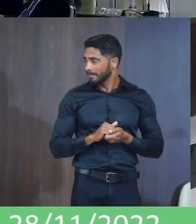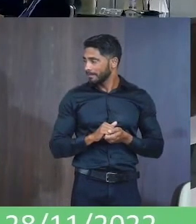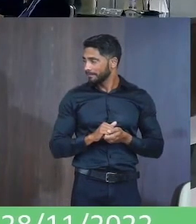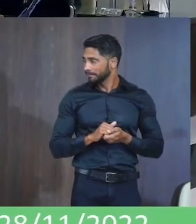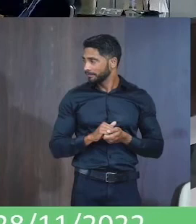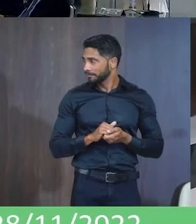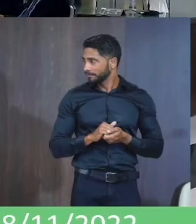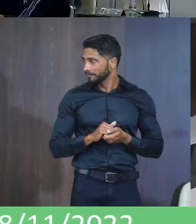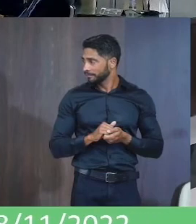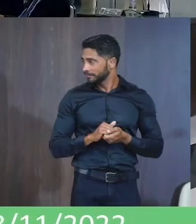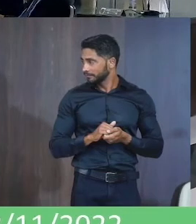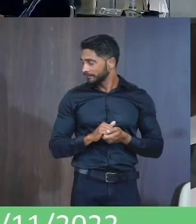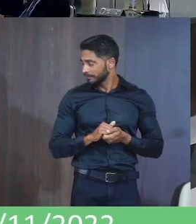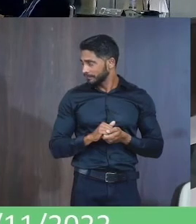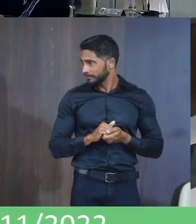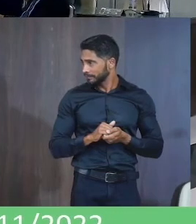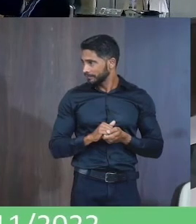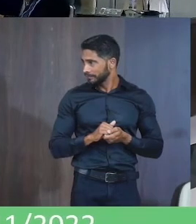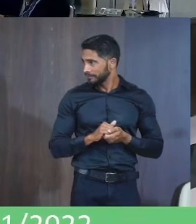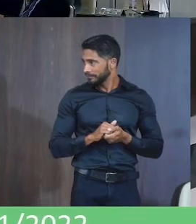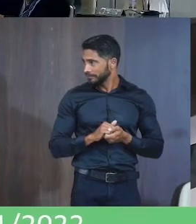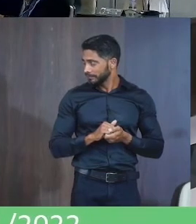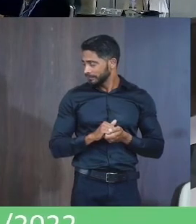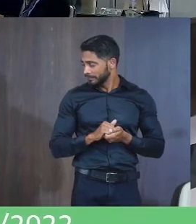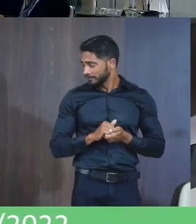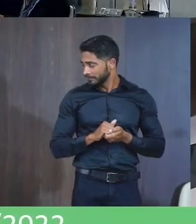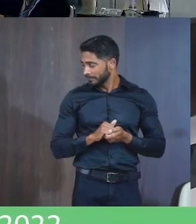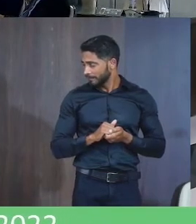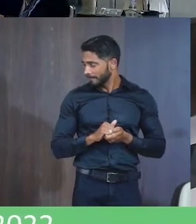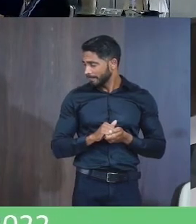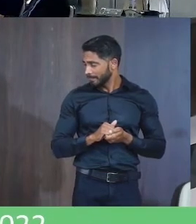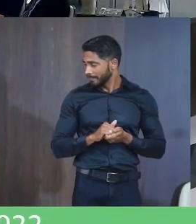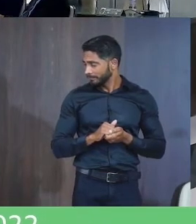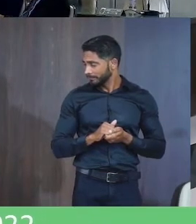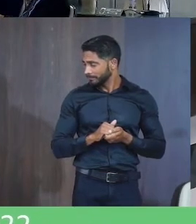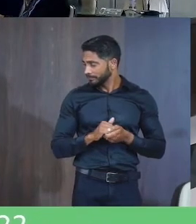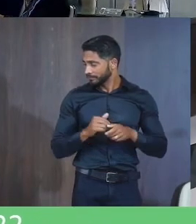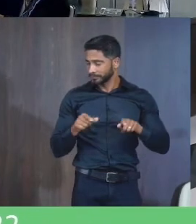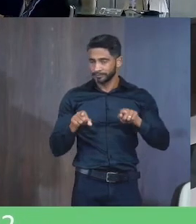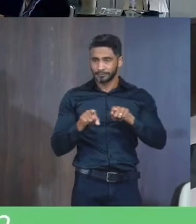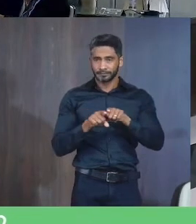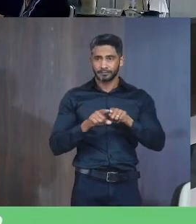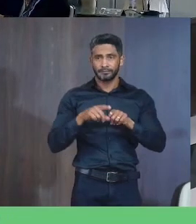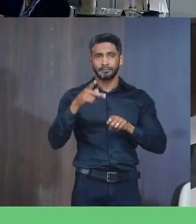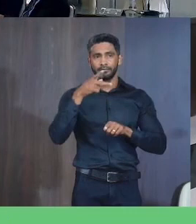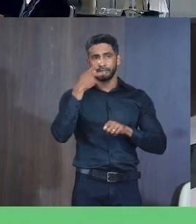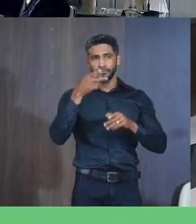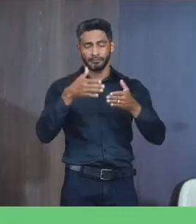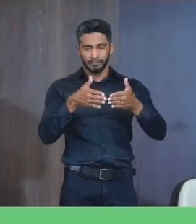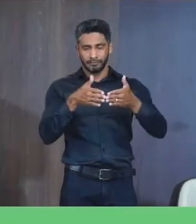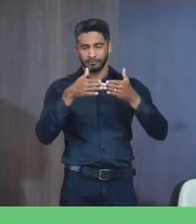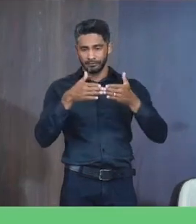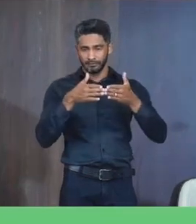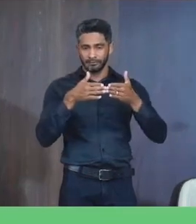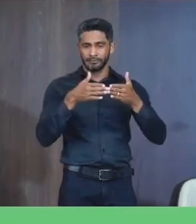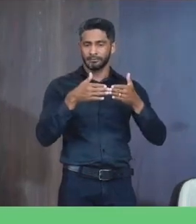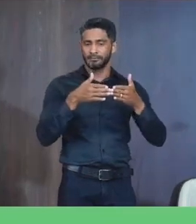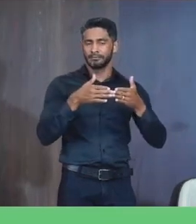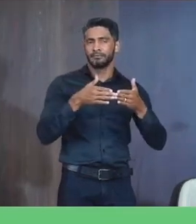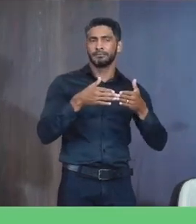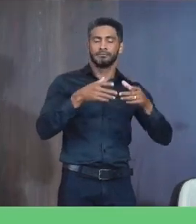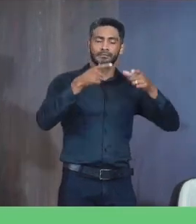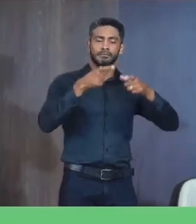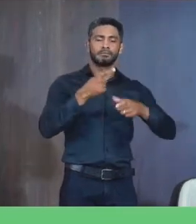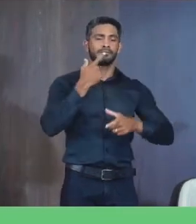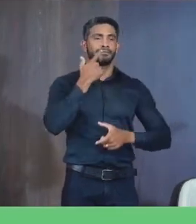Verdade Mais algum vereador Quero também falar Sobre o requerimento Que eu entrei também Lá no